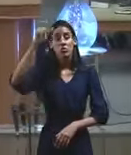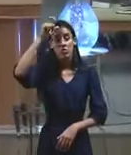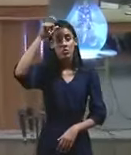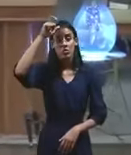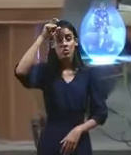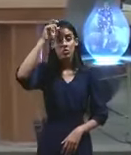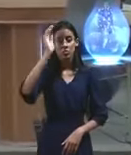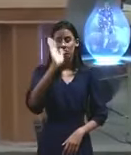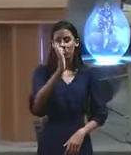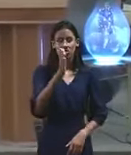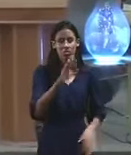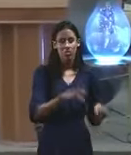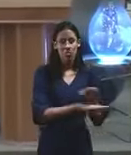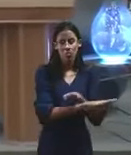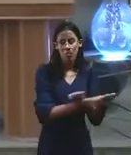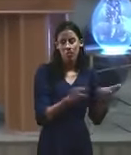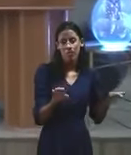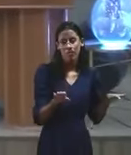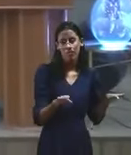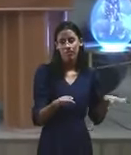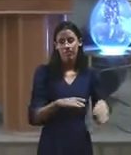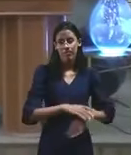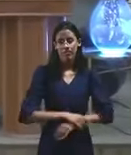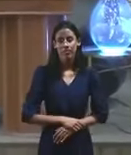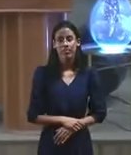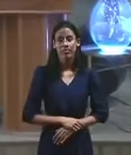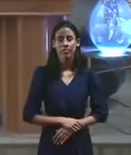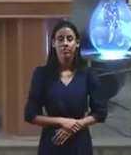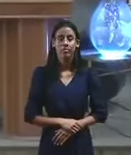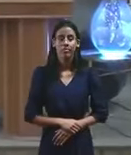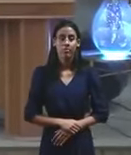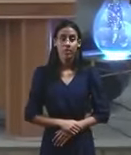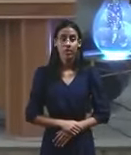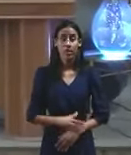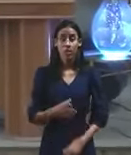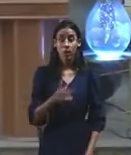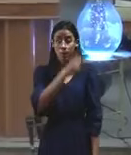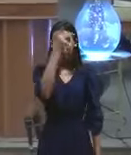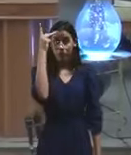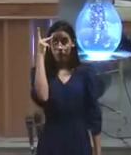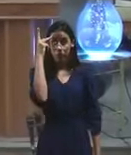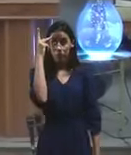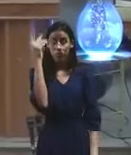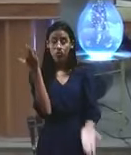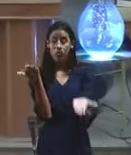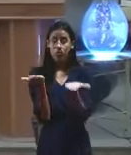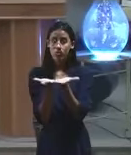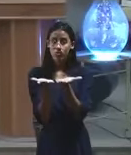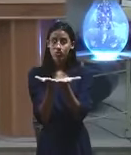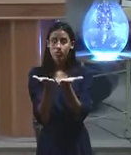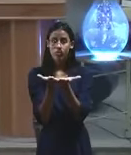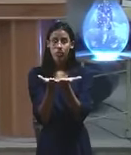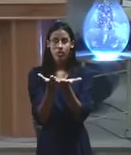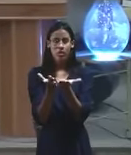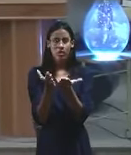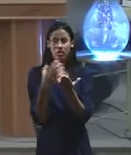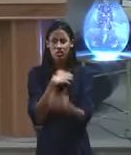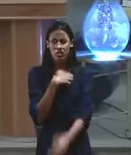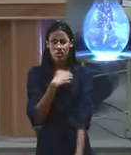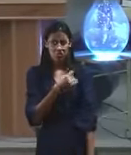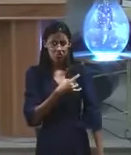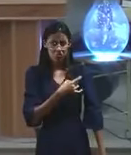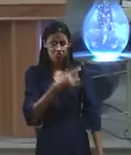acabou faz tempo. Para a vida do crente, tem crente que tem medo, que tem medo mesmo,